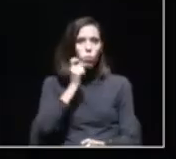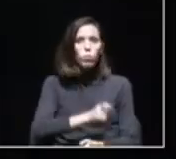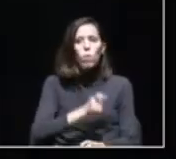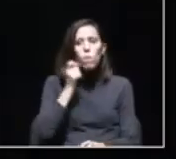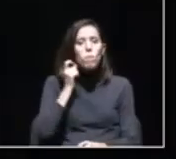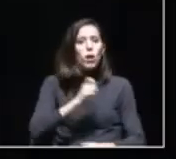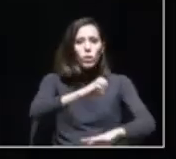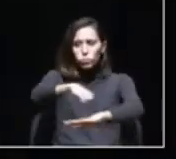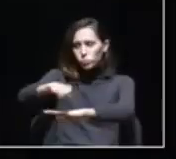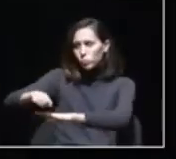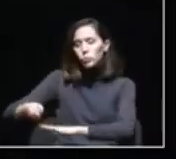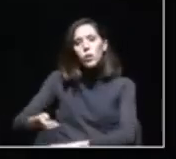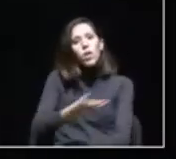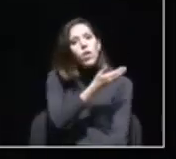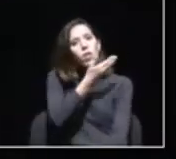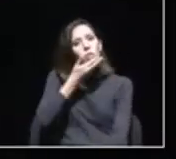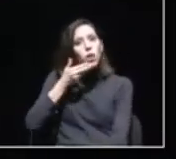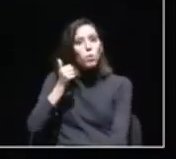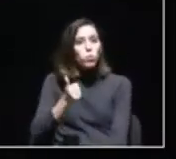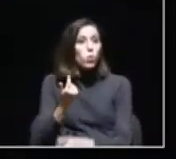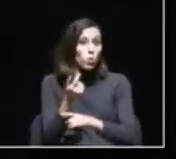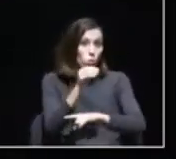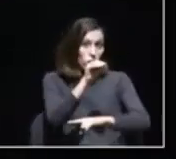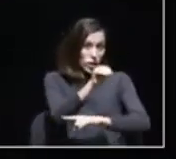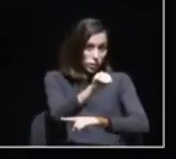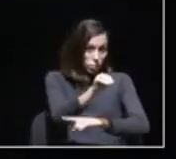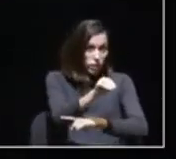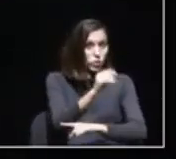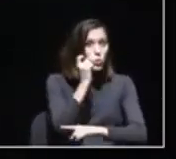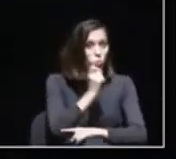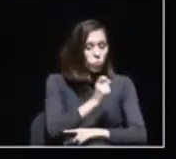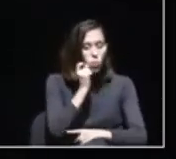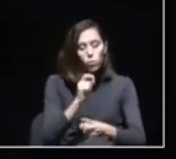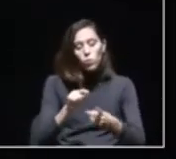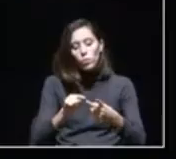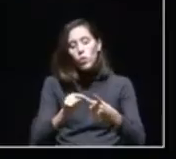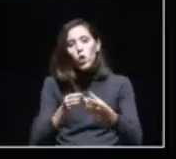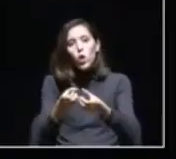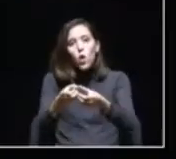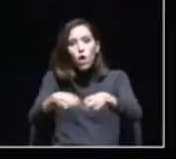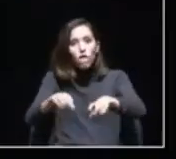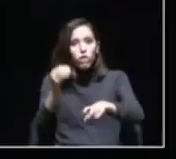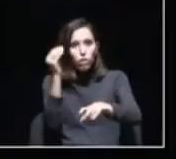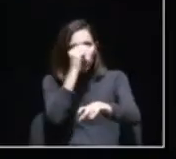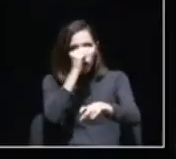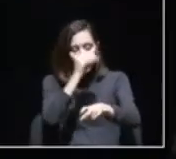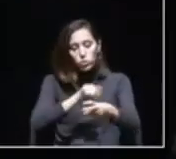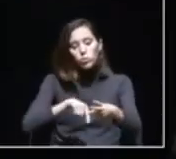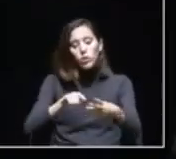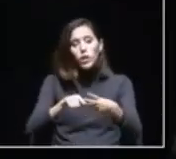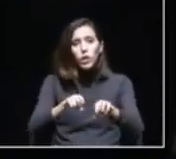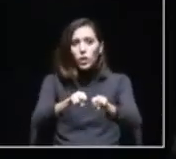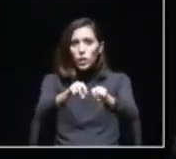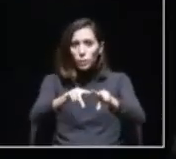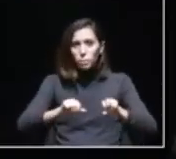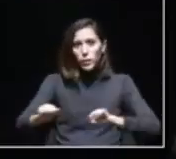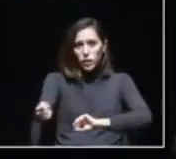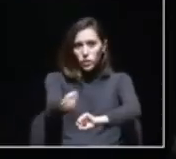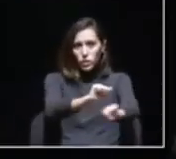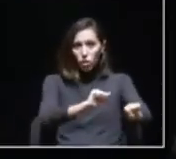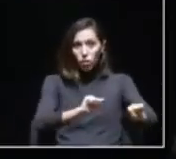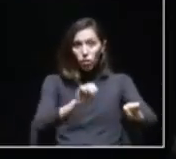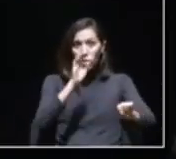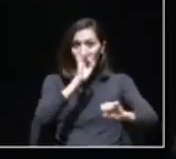as condições, nomeadamente de alimento para os pomos, de ovos artificiais e da necessária limpeza. Caso contrário, não